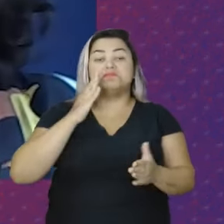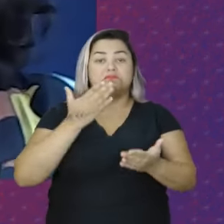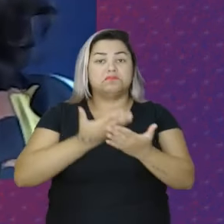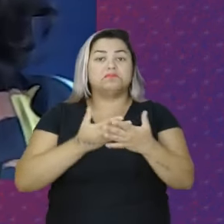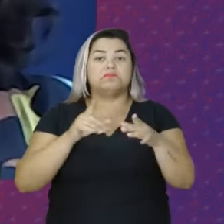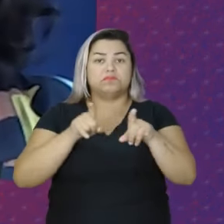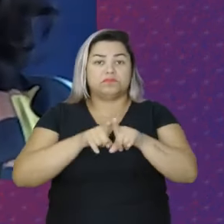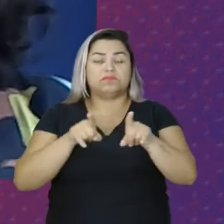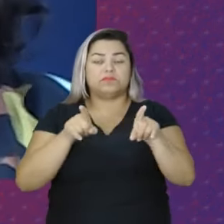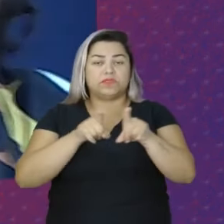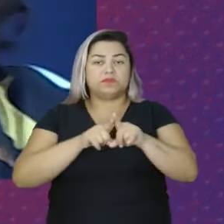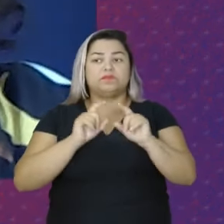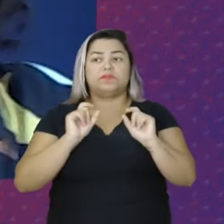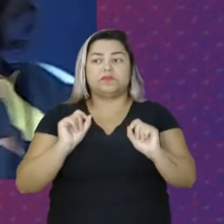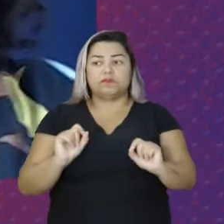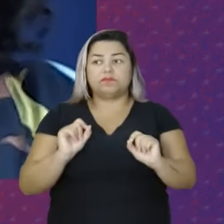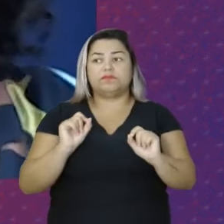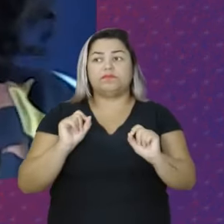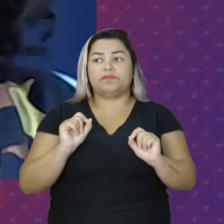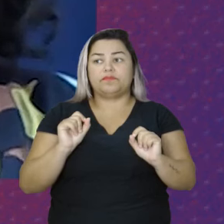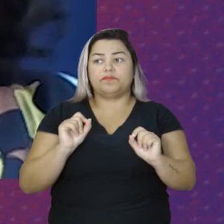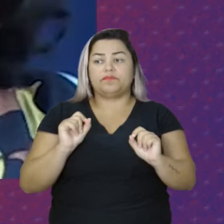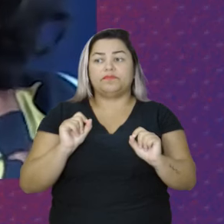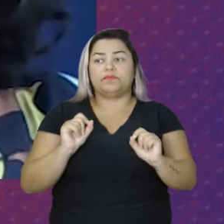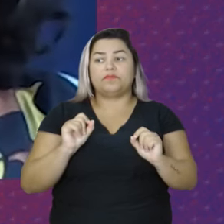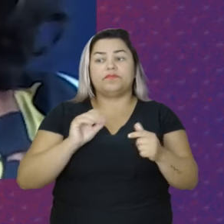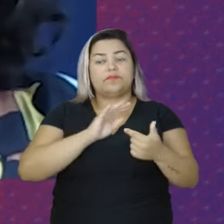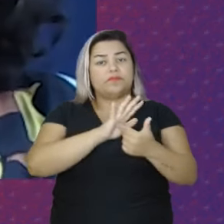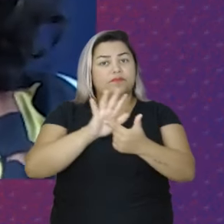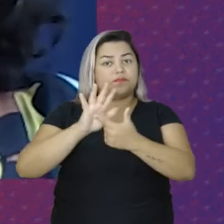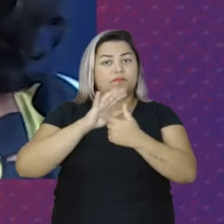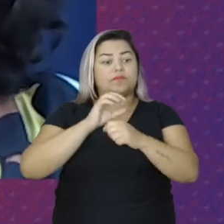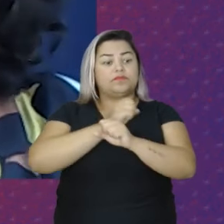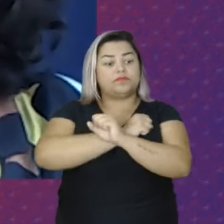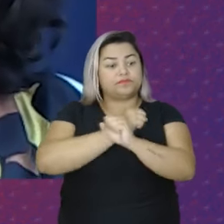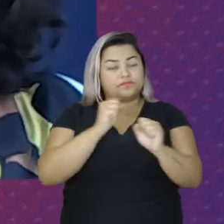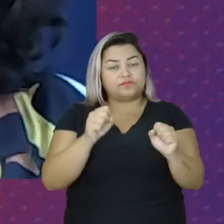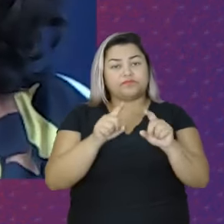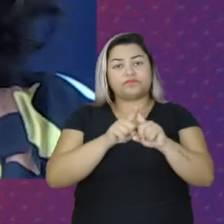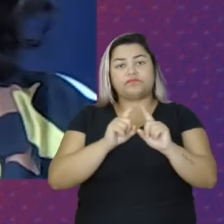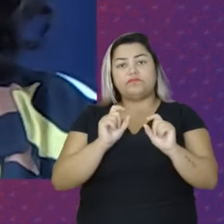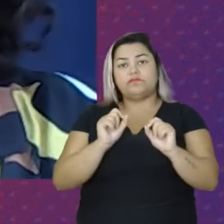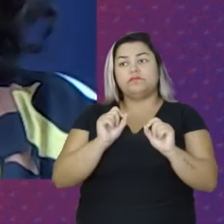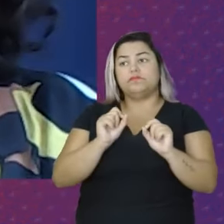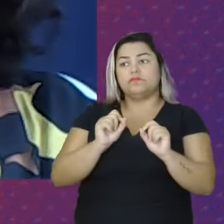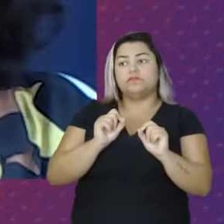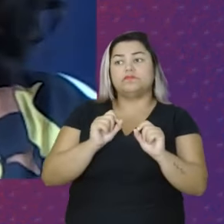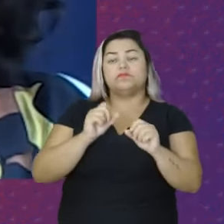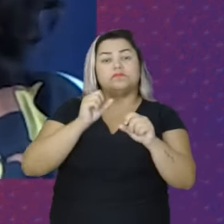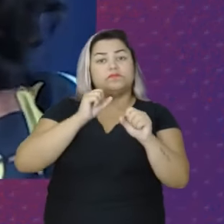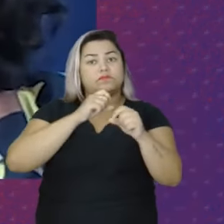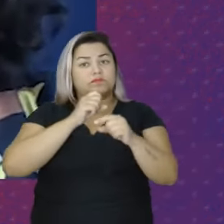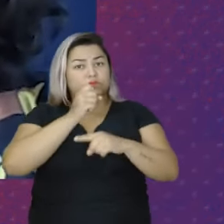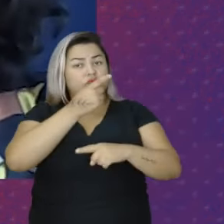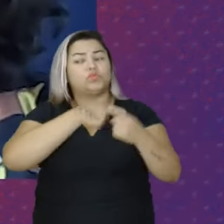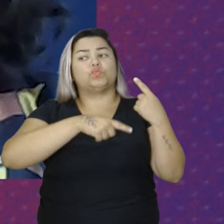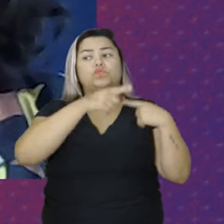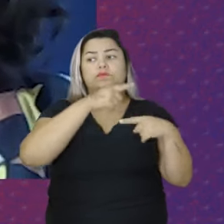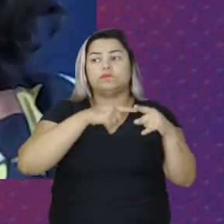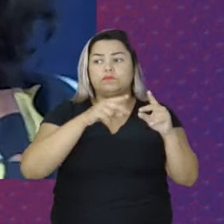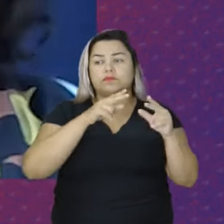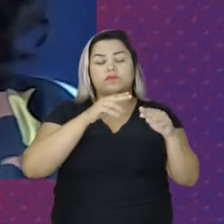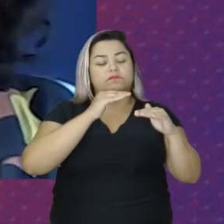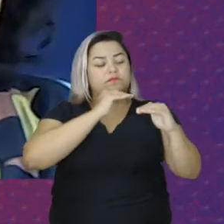Foi um aspecto Que Traz Possibilidades De construir Essa